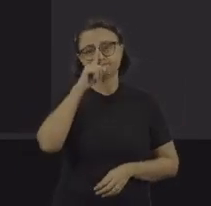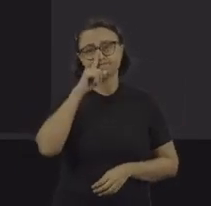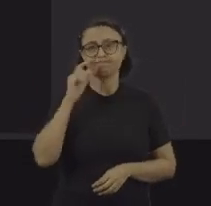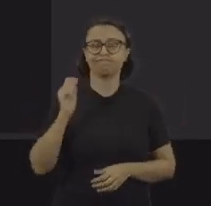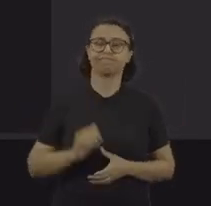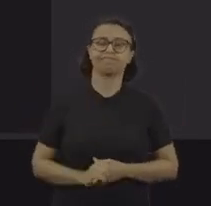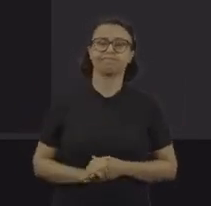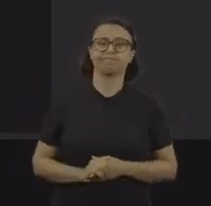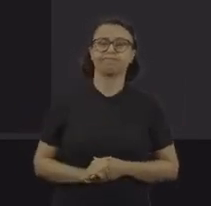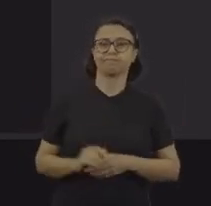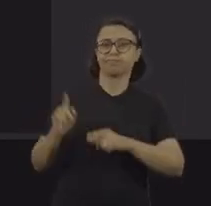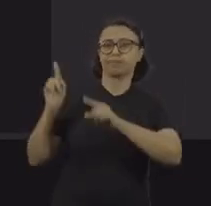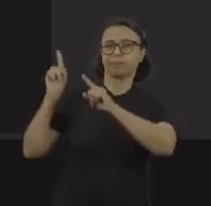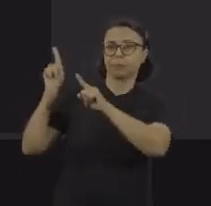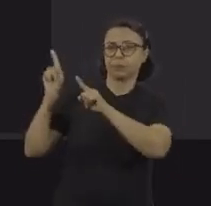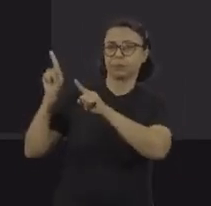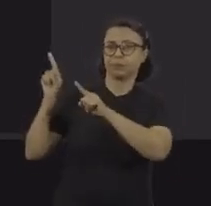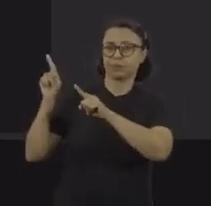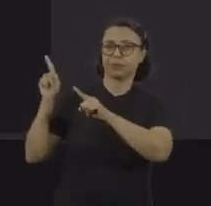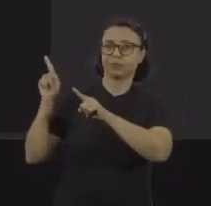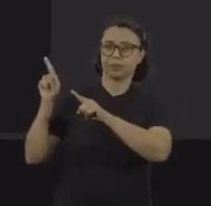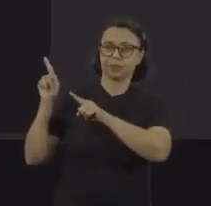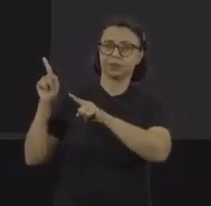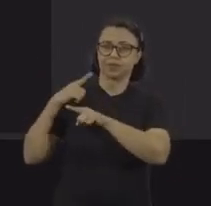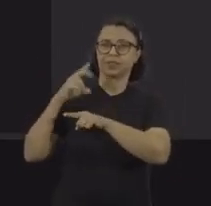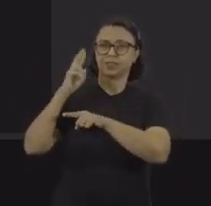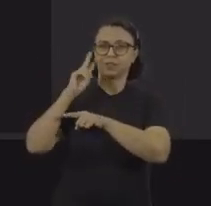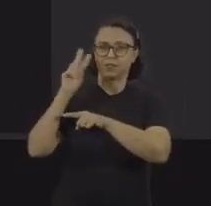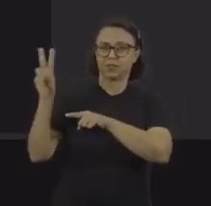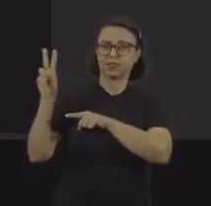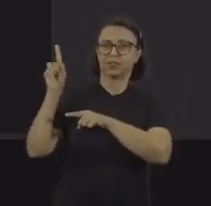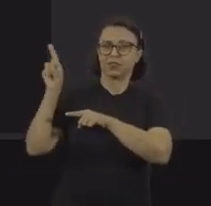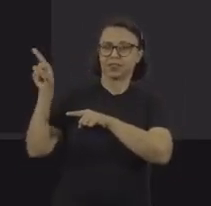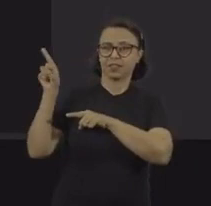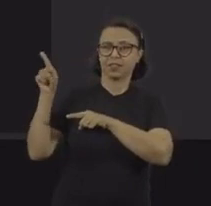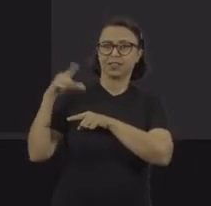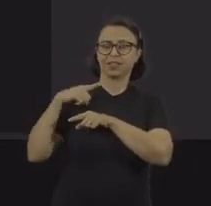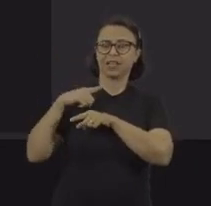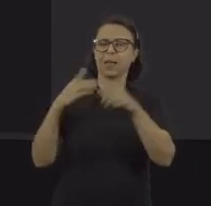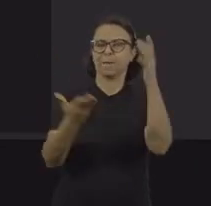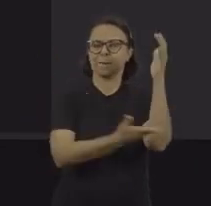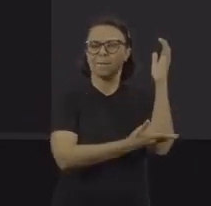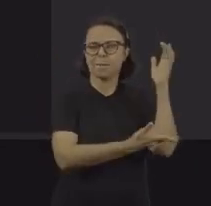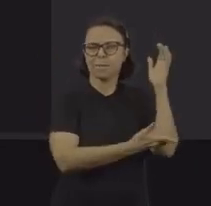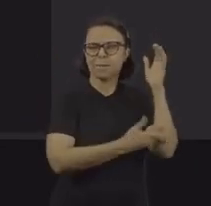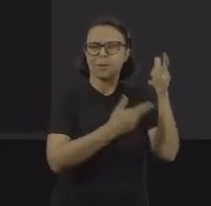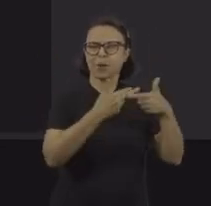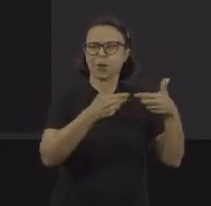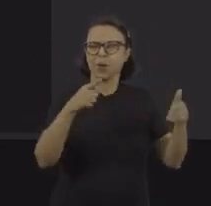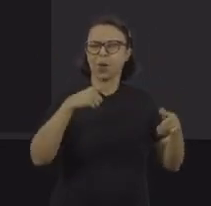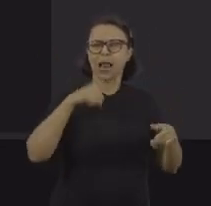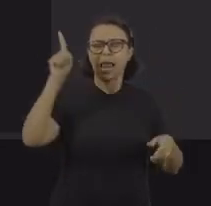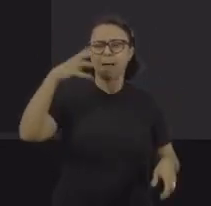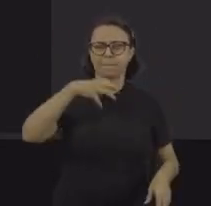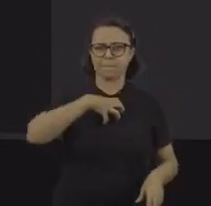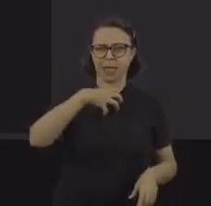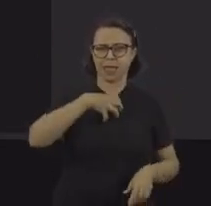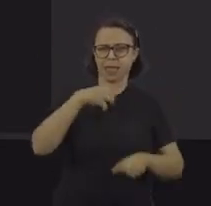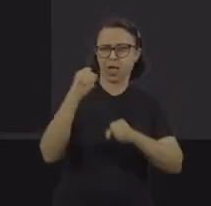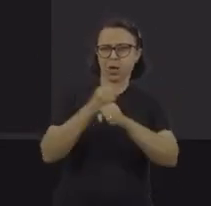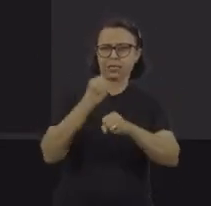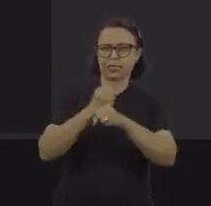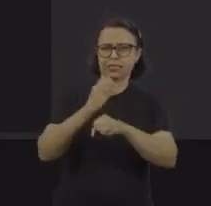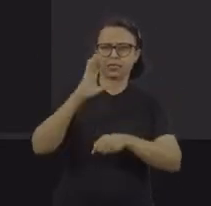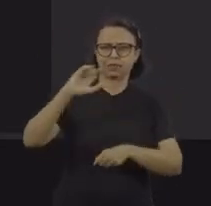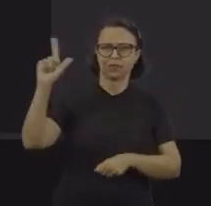Essa aqui, parece a situação lá que a gente viu na frente de desmatamento do Pará, essa aqui é armazenamento de carne numa construção civil